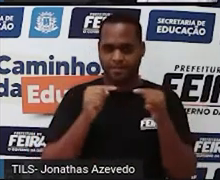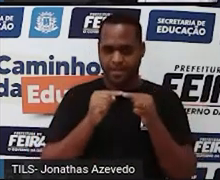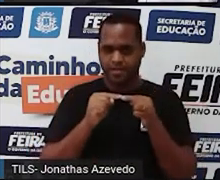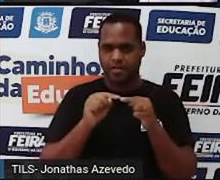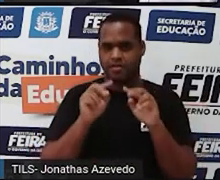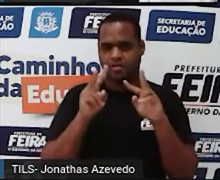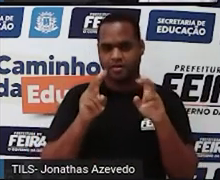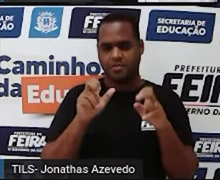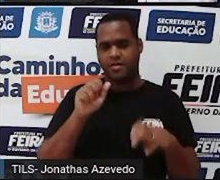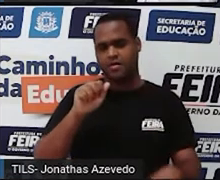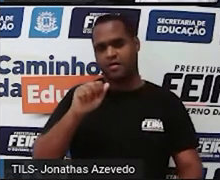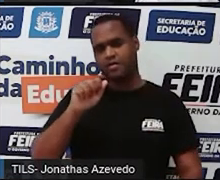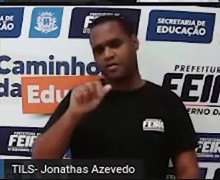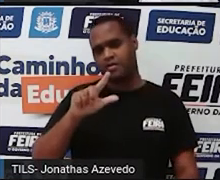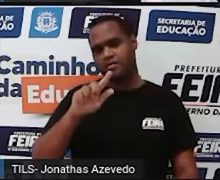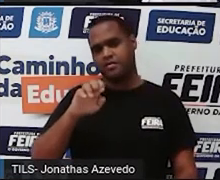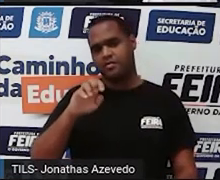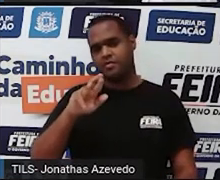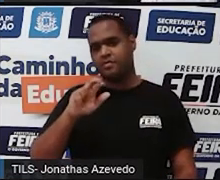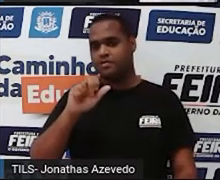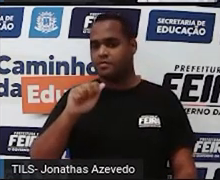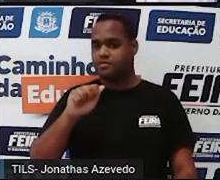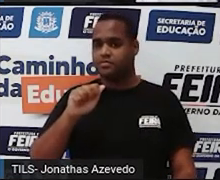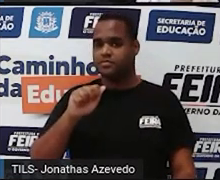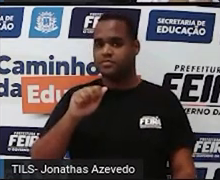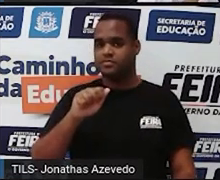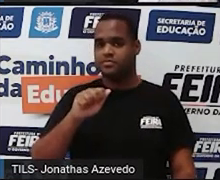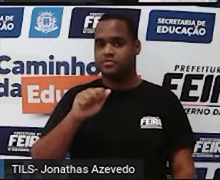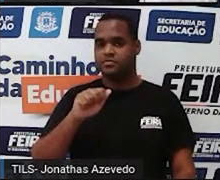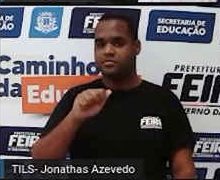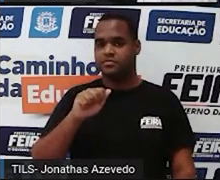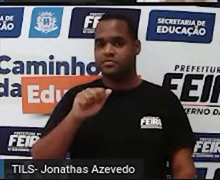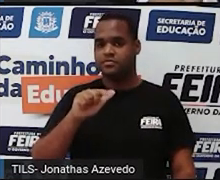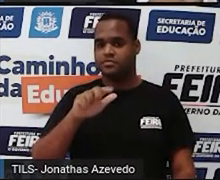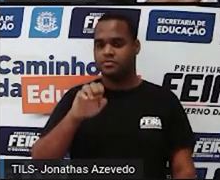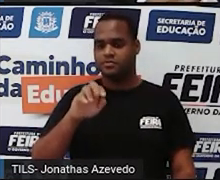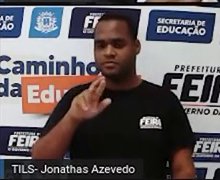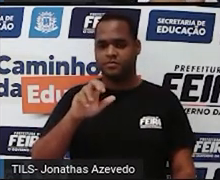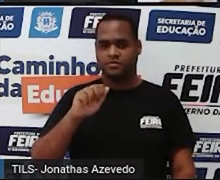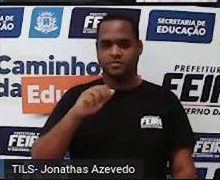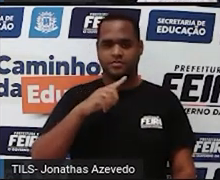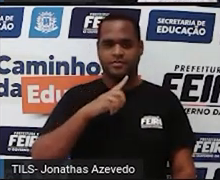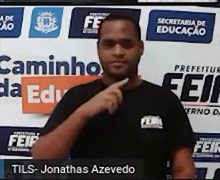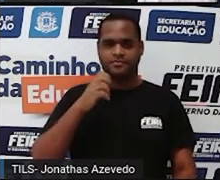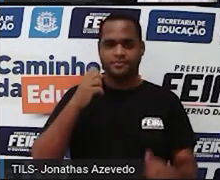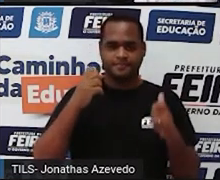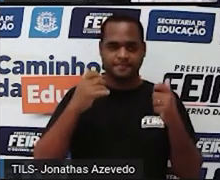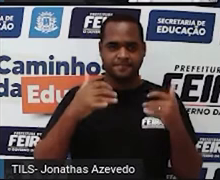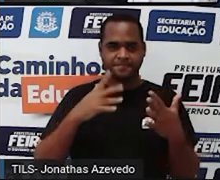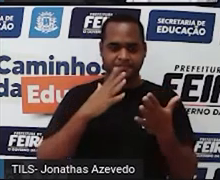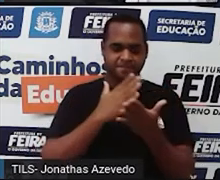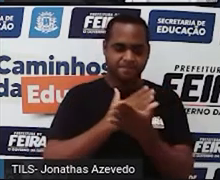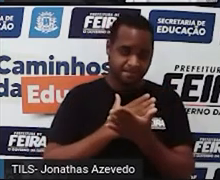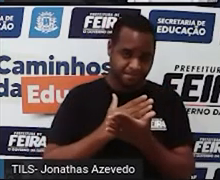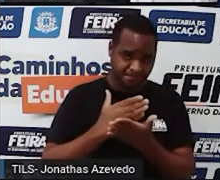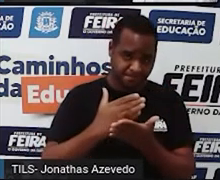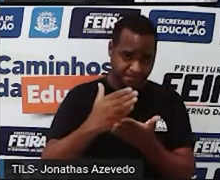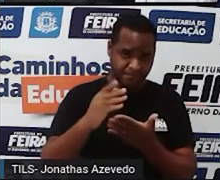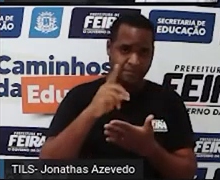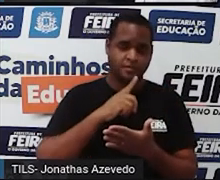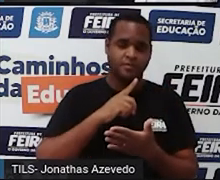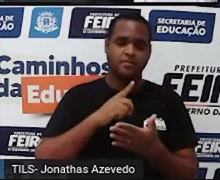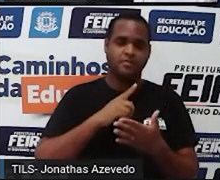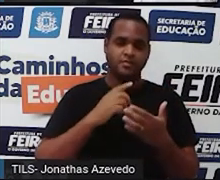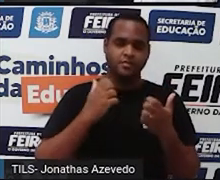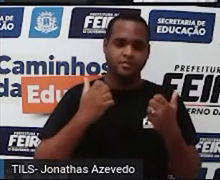esse tema álgebra. Esse tema álgebra que a gente, né, começou lá na aula anterior